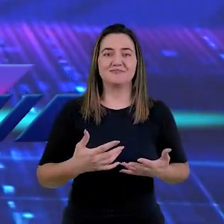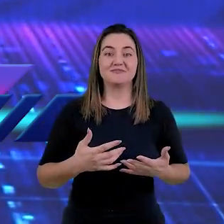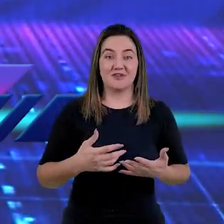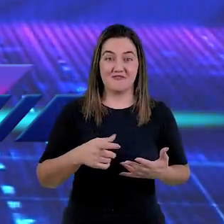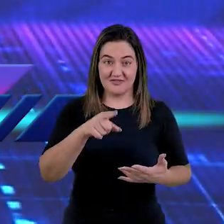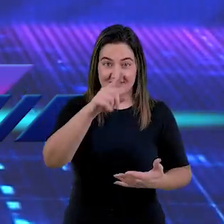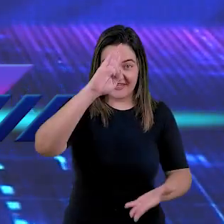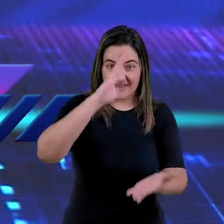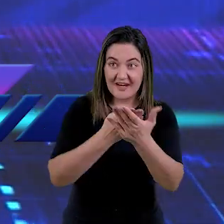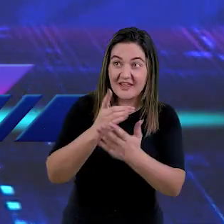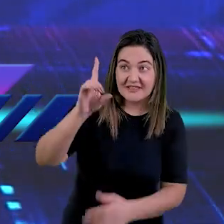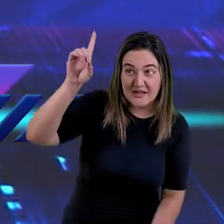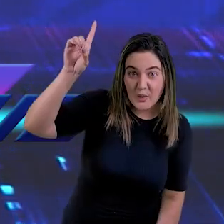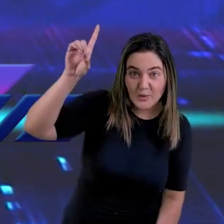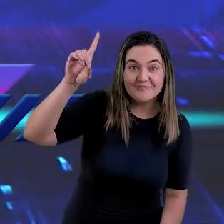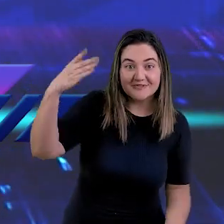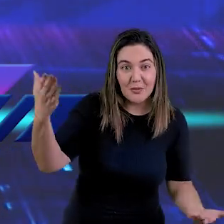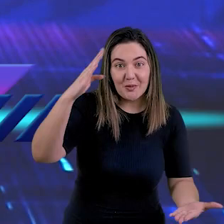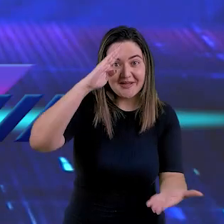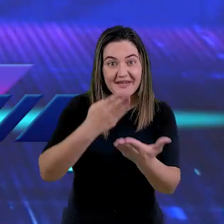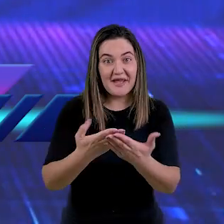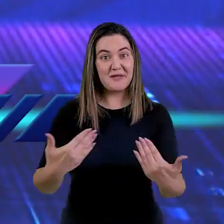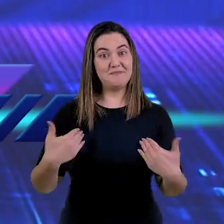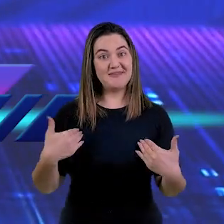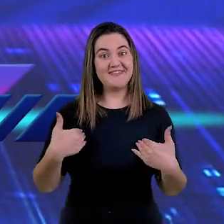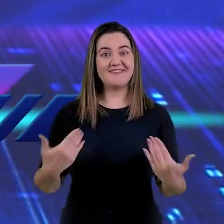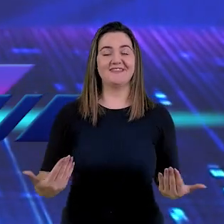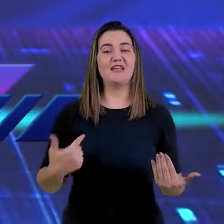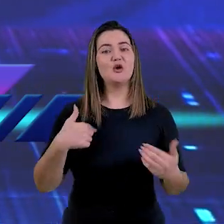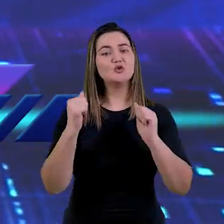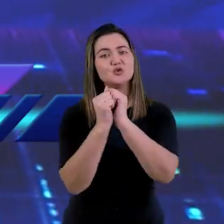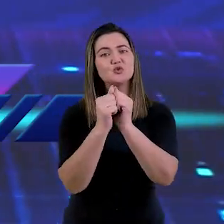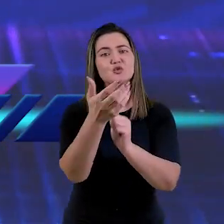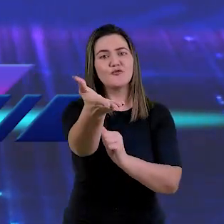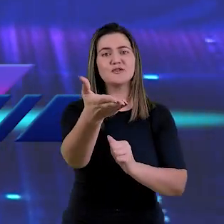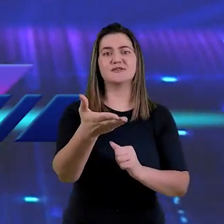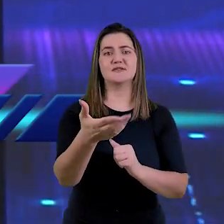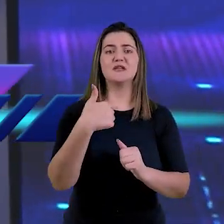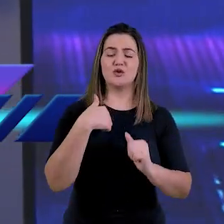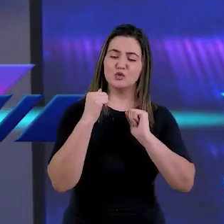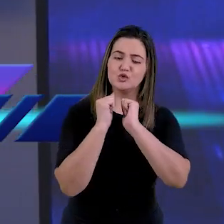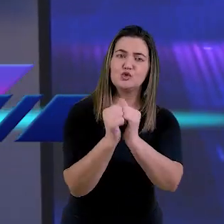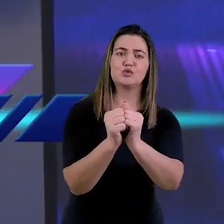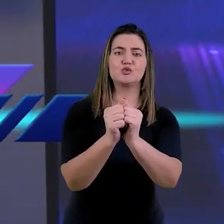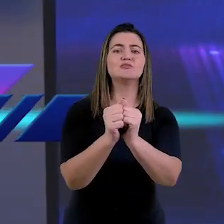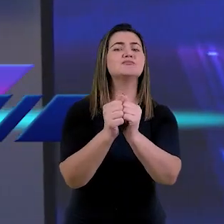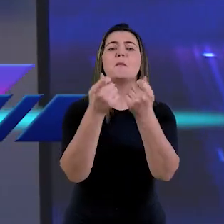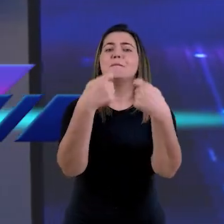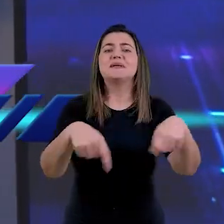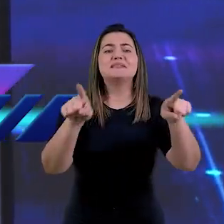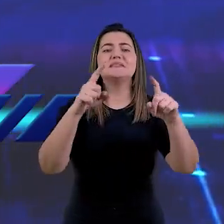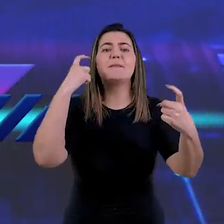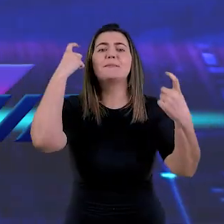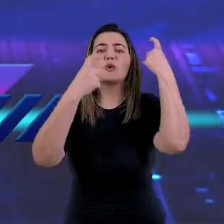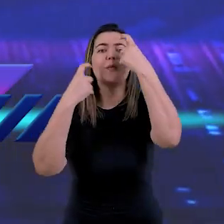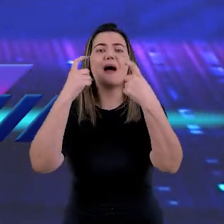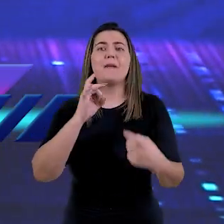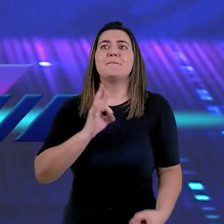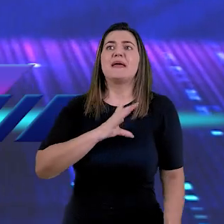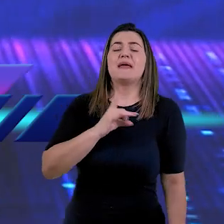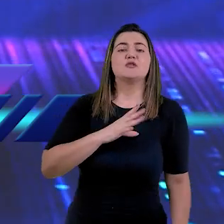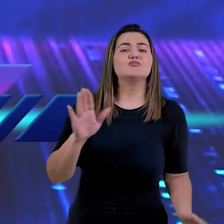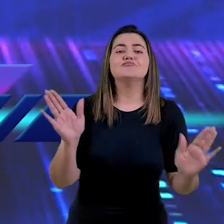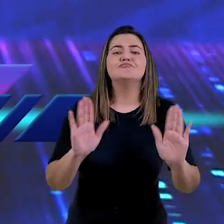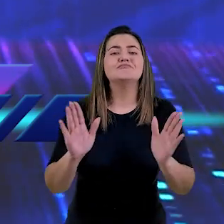Olha o que Jesus diz, credes em Deus, credes também em mim, em outras palavras, eu estou com você e se eu estou com você, não há nada que você